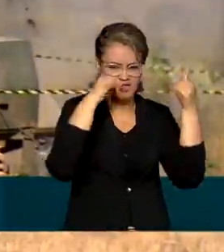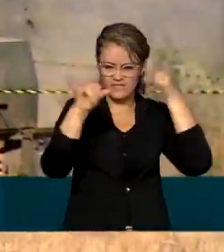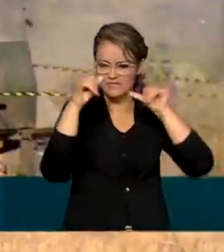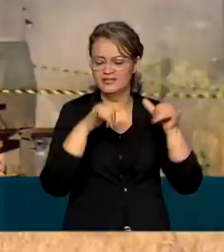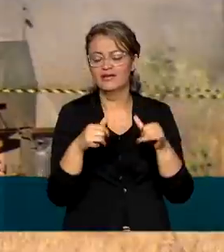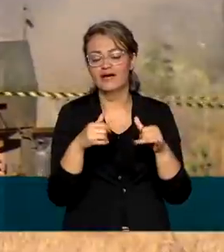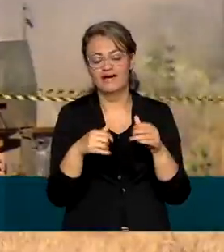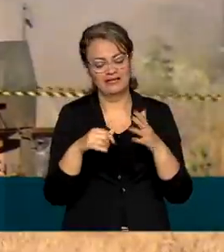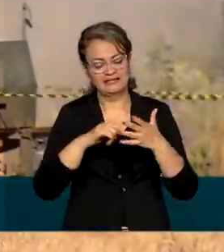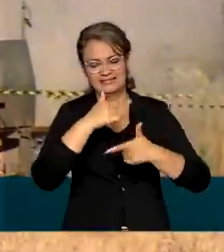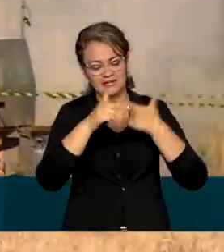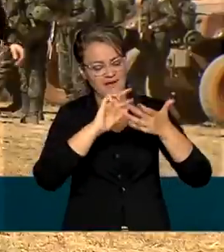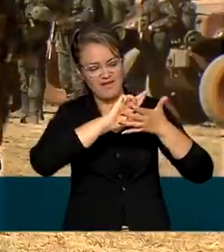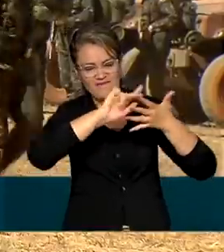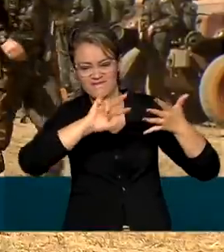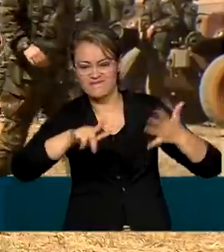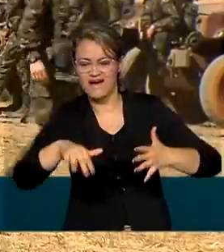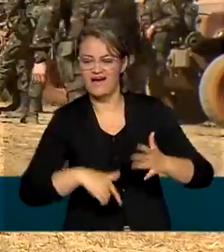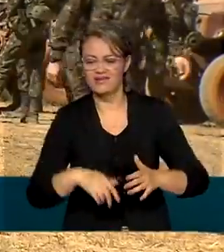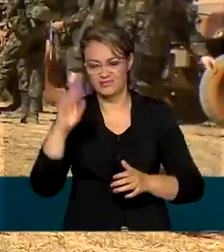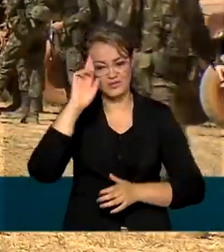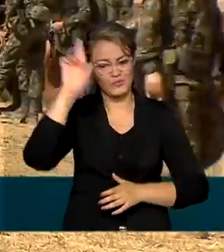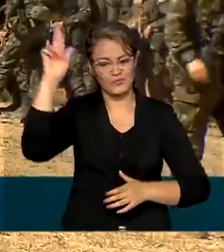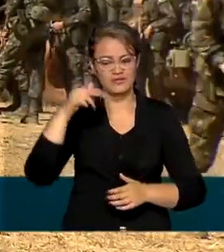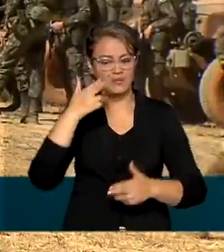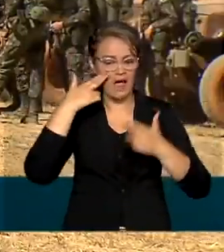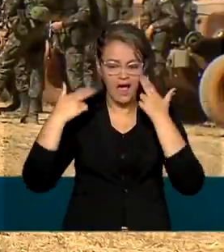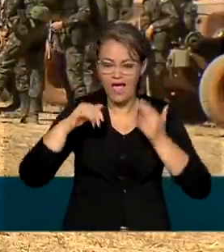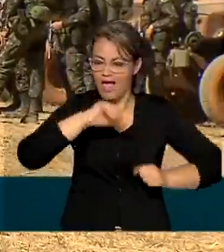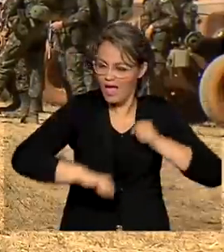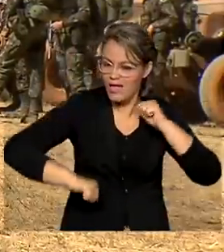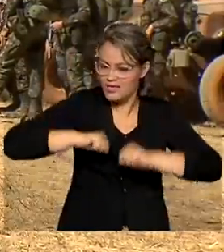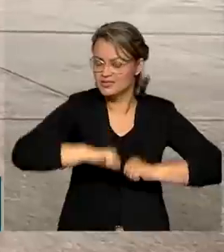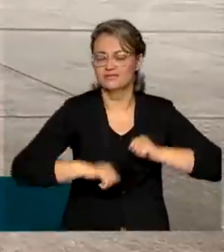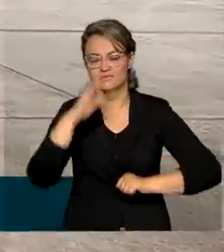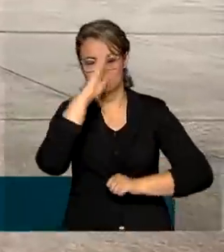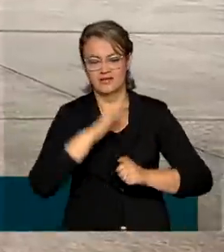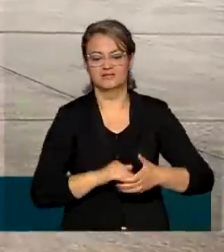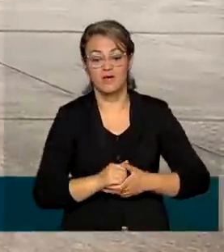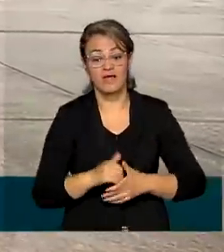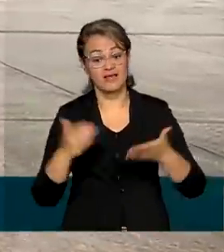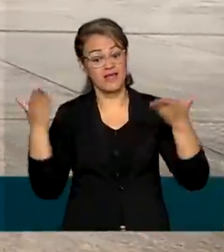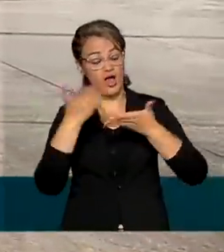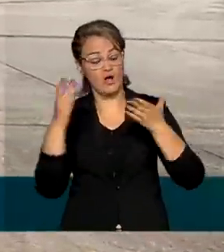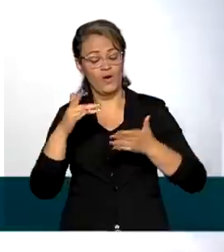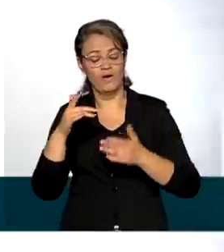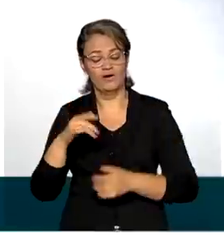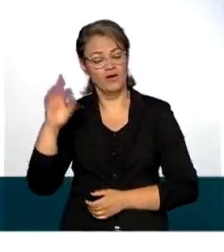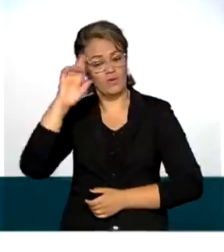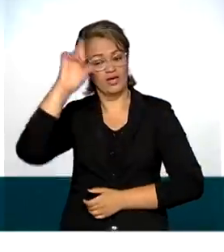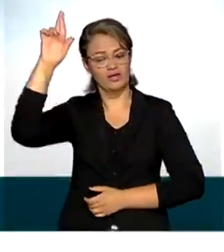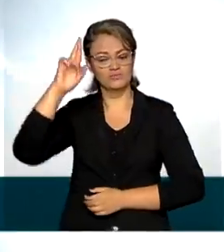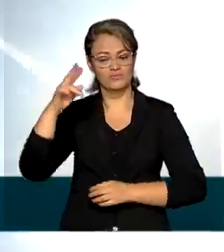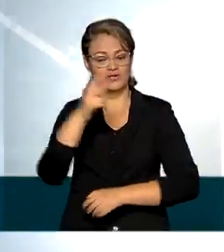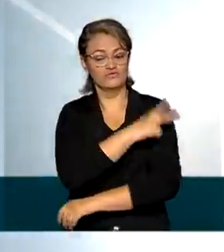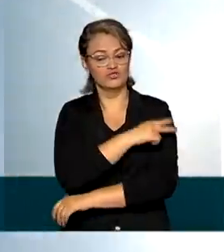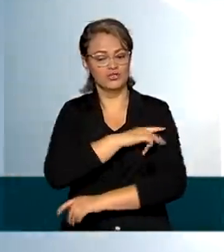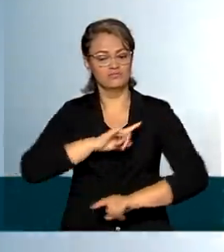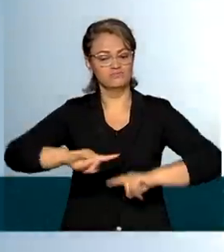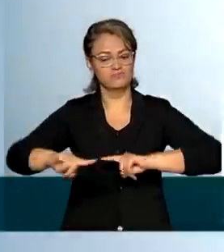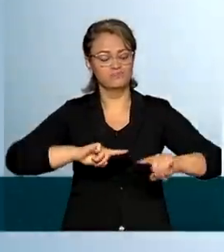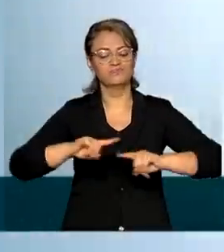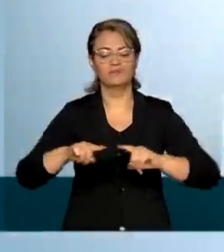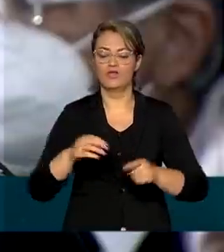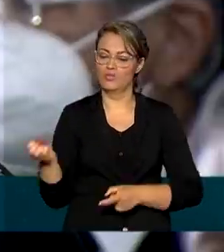são algumas das ações desenvolvidas pelo Exército Brasileiro, que agora passam a ser coordenadas pelo